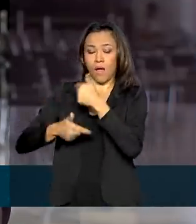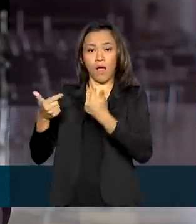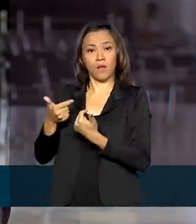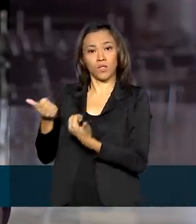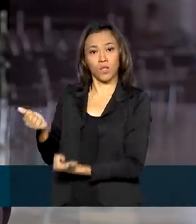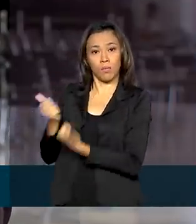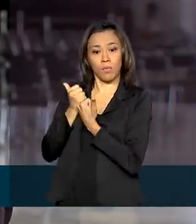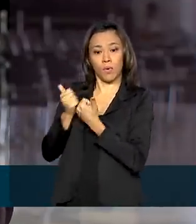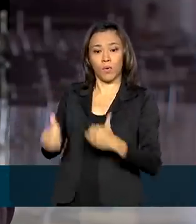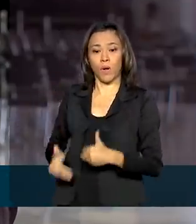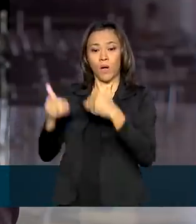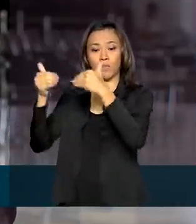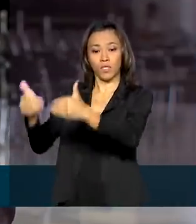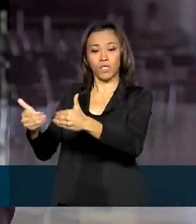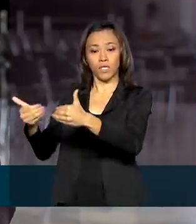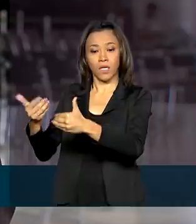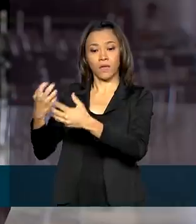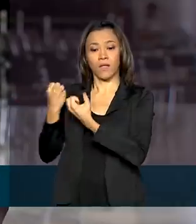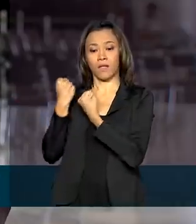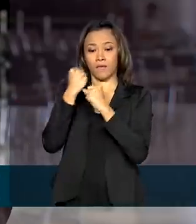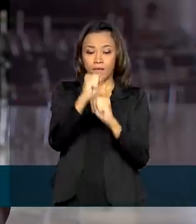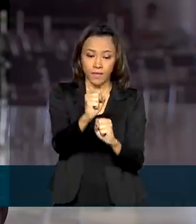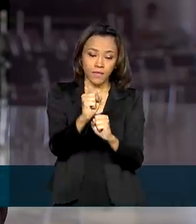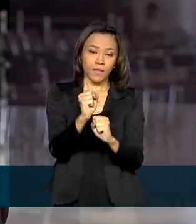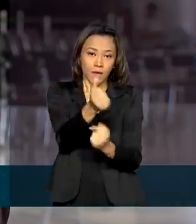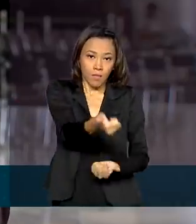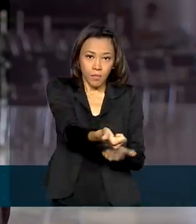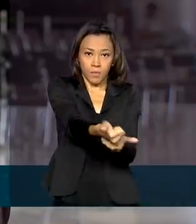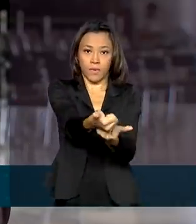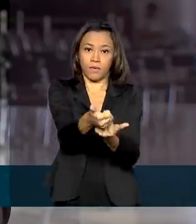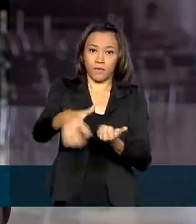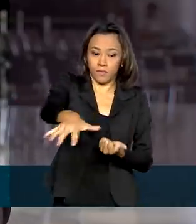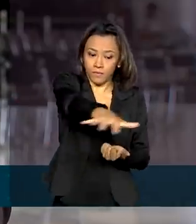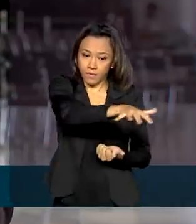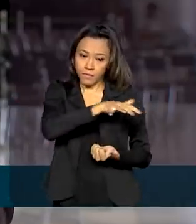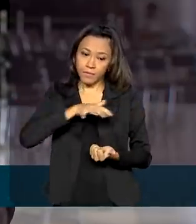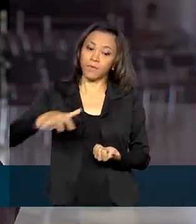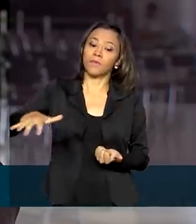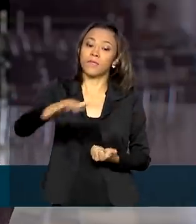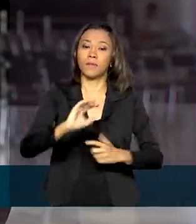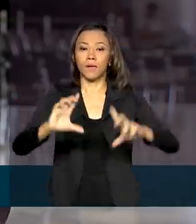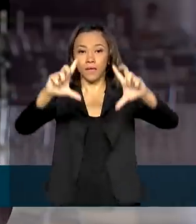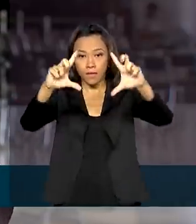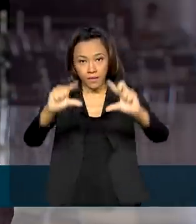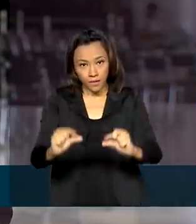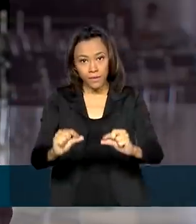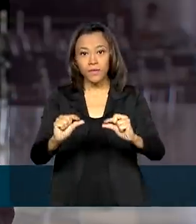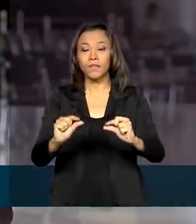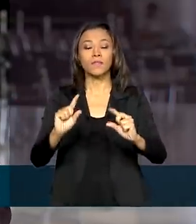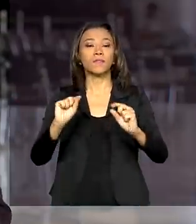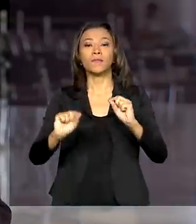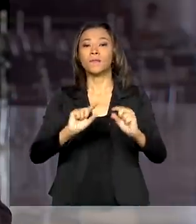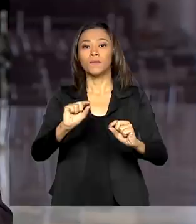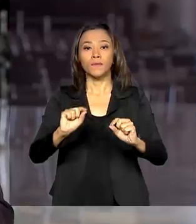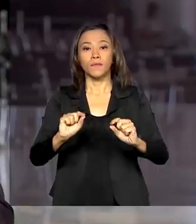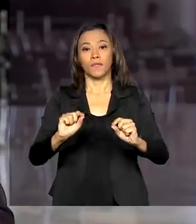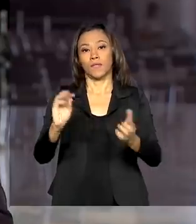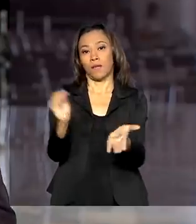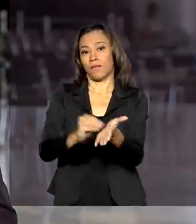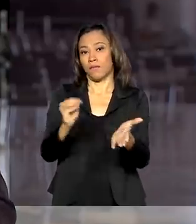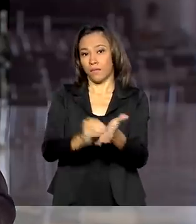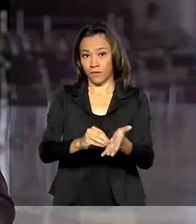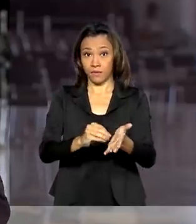em apoio às ações decorrentes para minimizar as questões da falta de energia